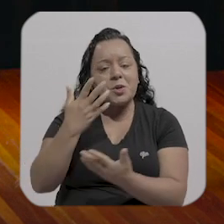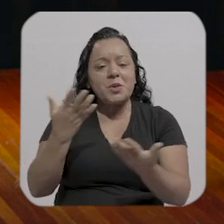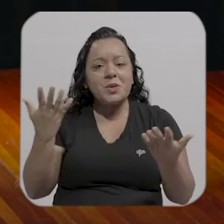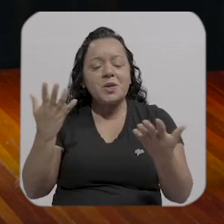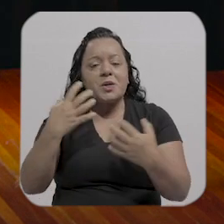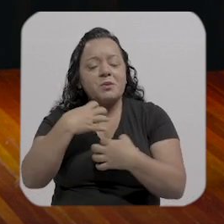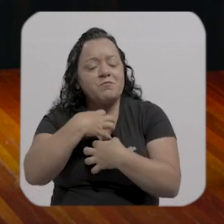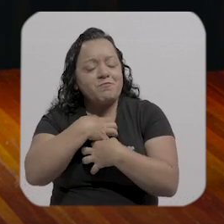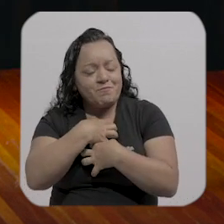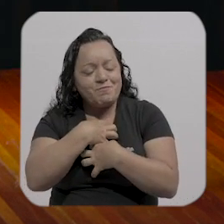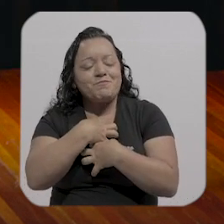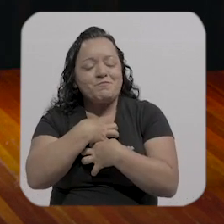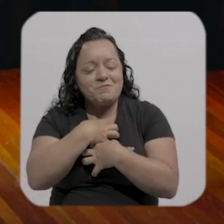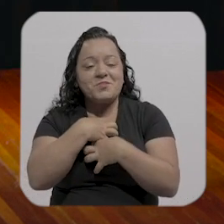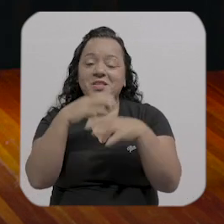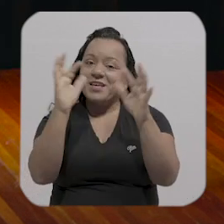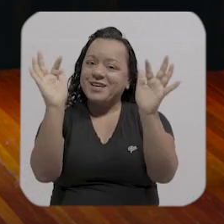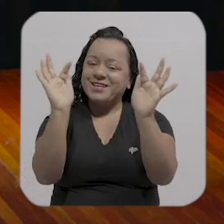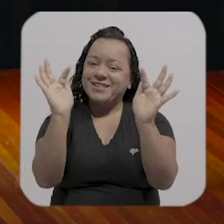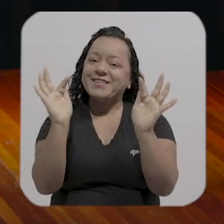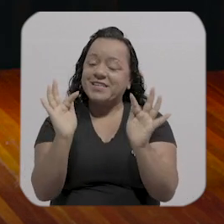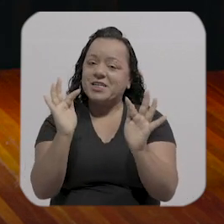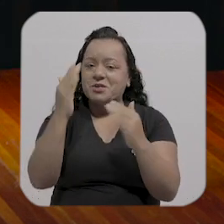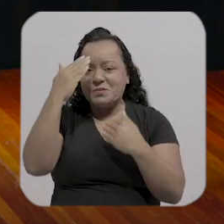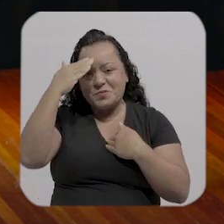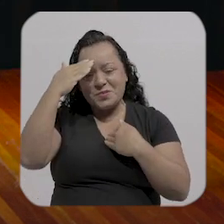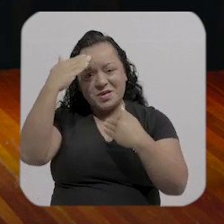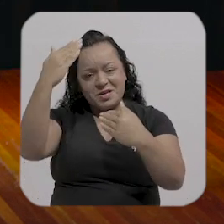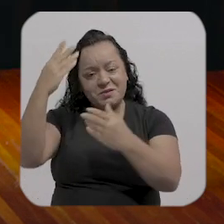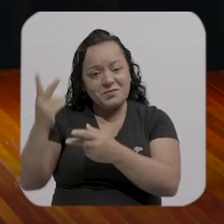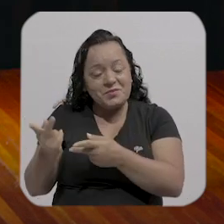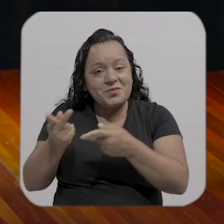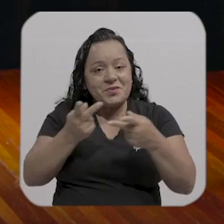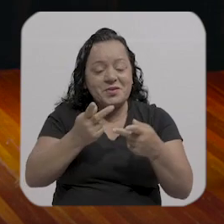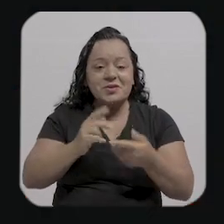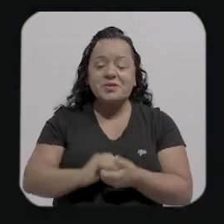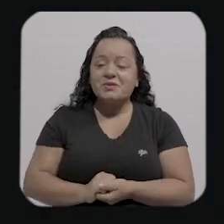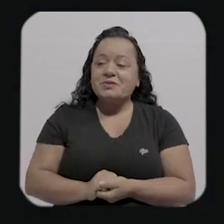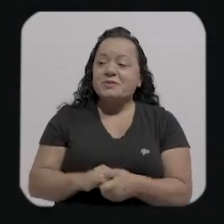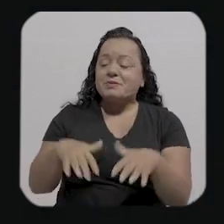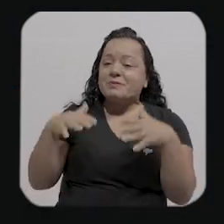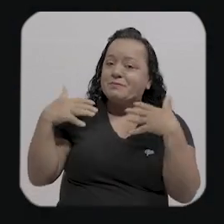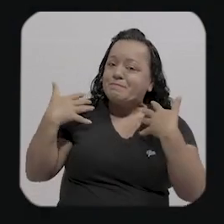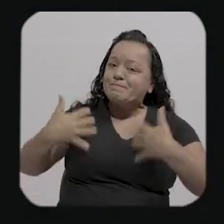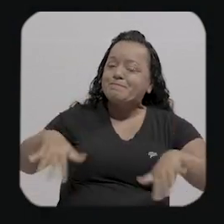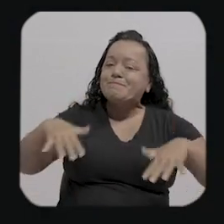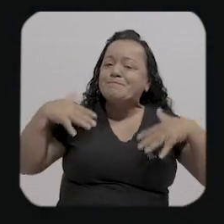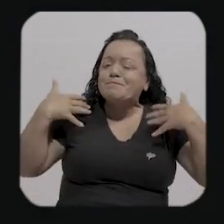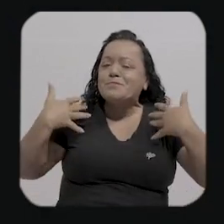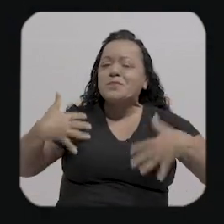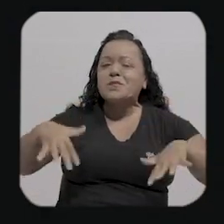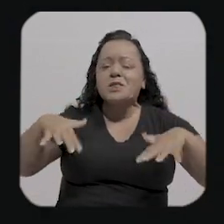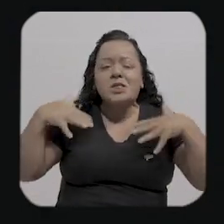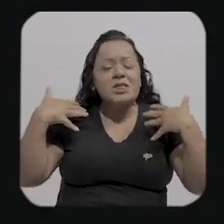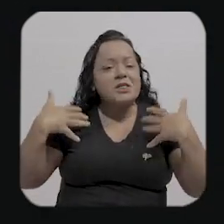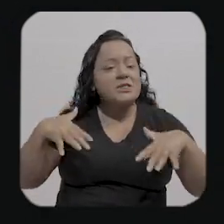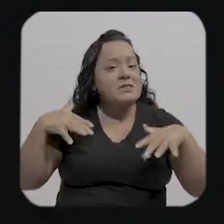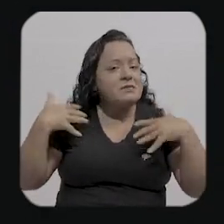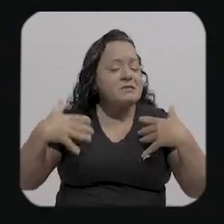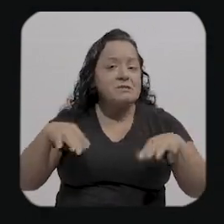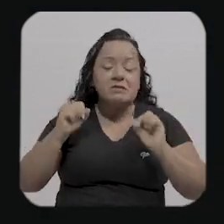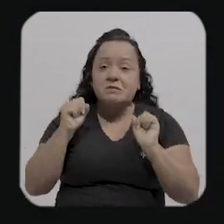sente, né? Estou feliz, muito feliz. Grato pelo convite, meu irmão. Caramba, chega a dar um... É